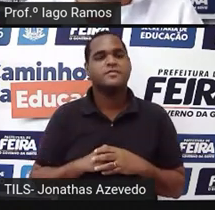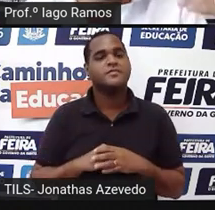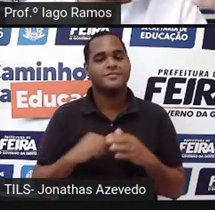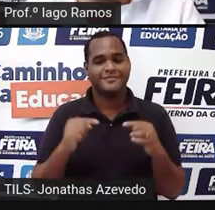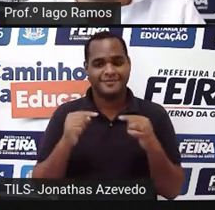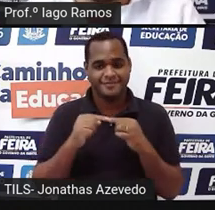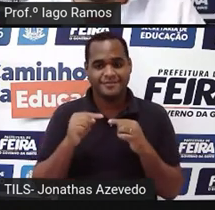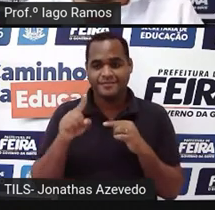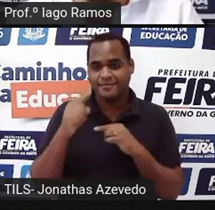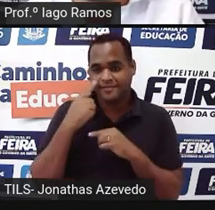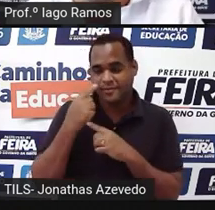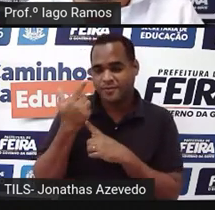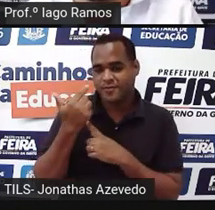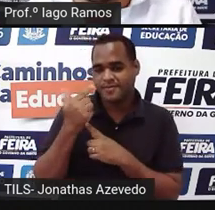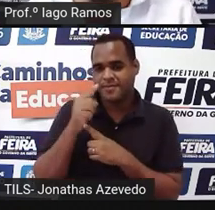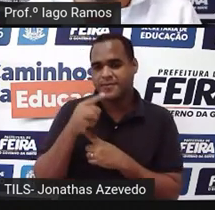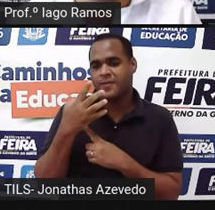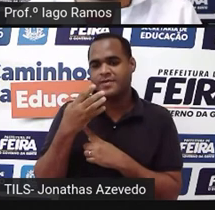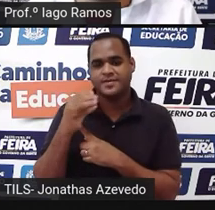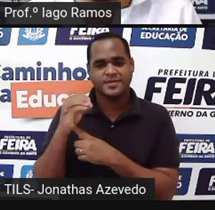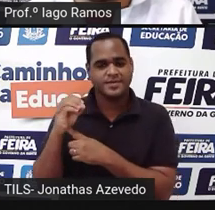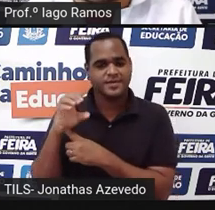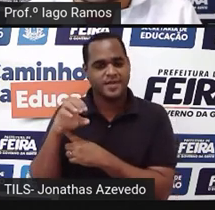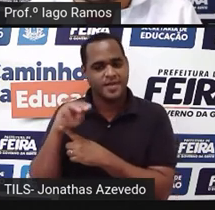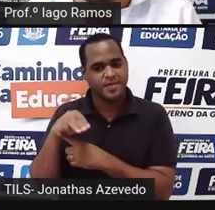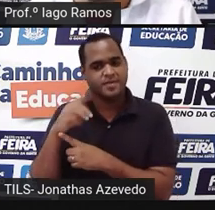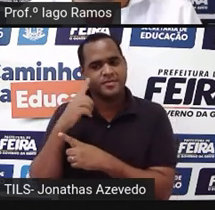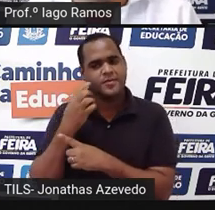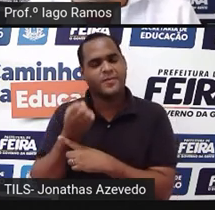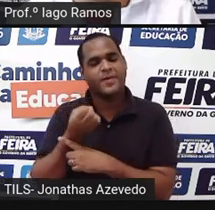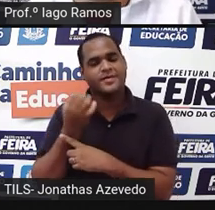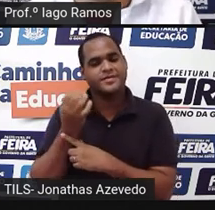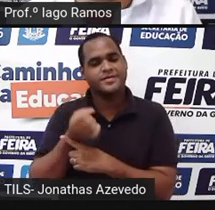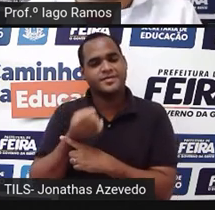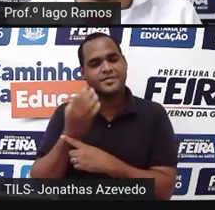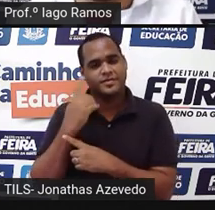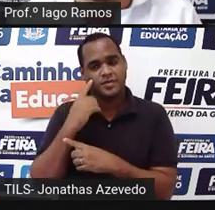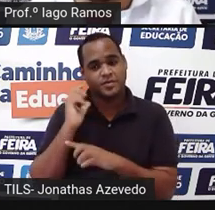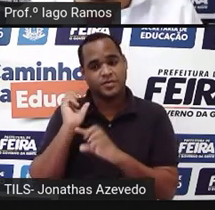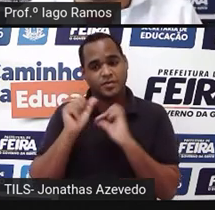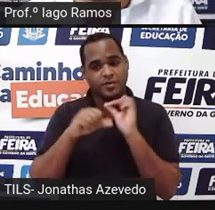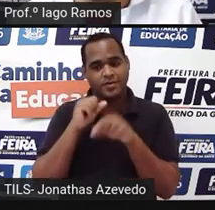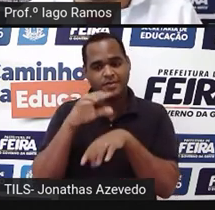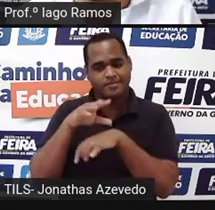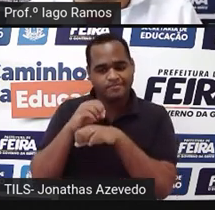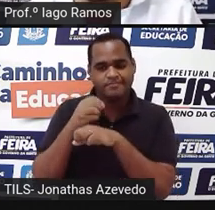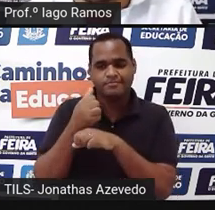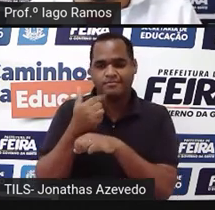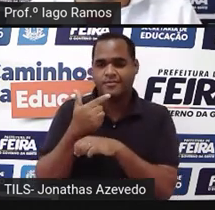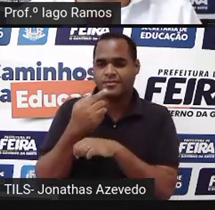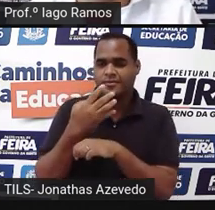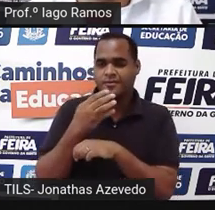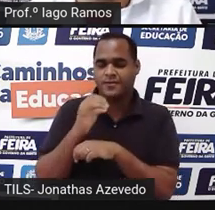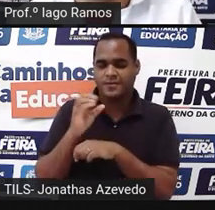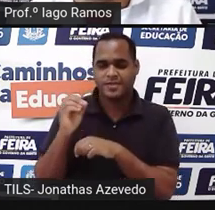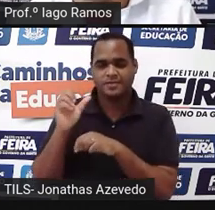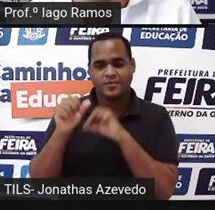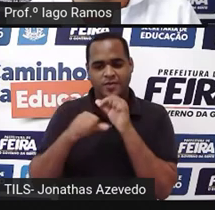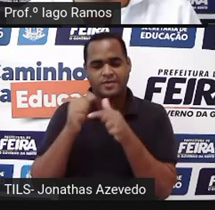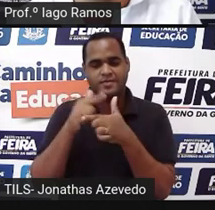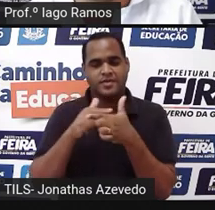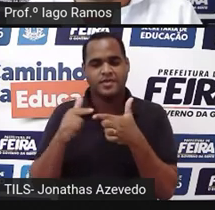aí 12.400 centímetros vale quantos metros? só pegar 12.400 e dividir por 100 tá bom?